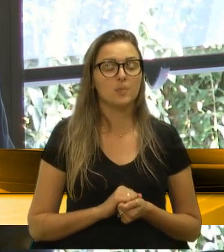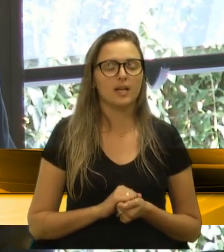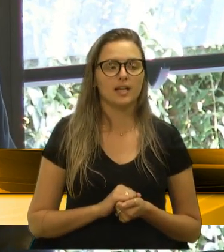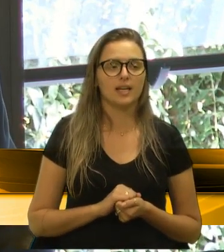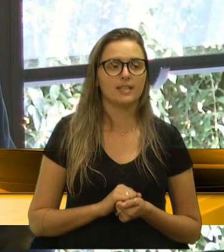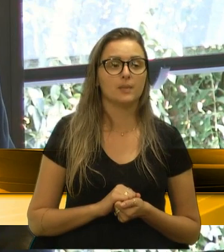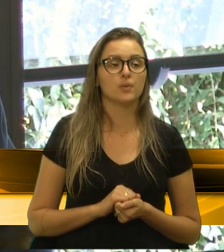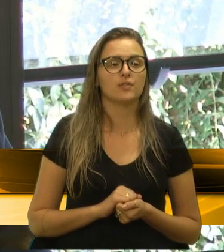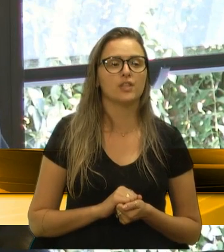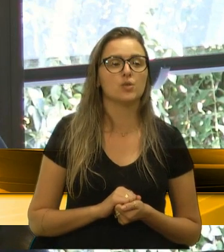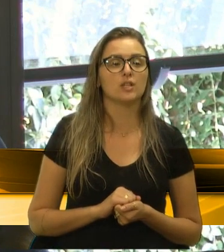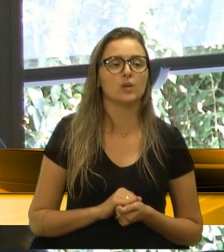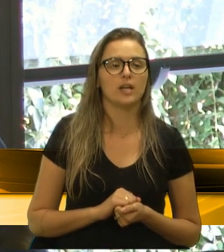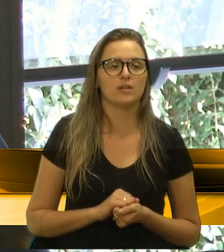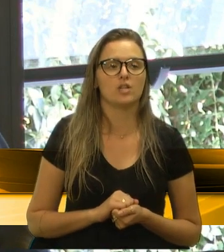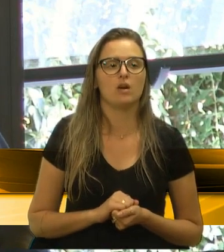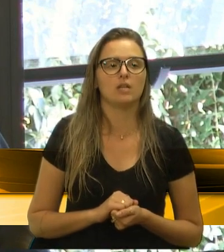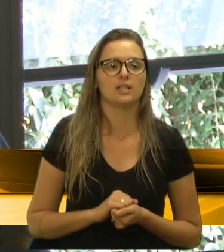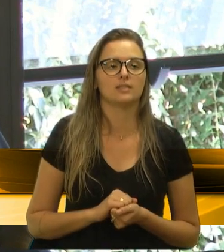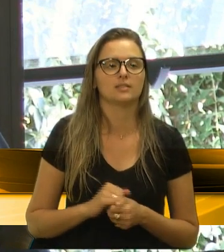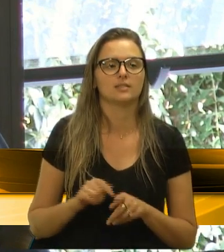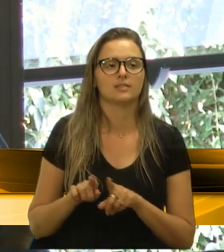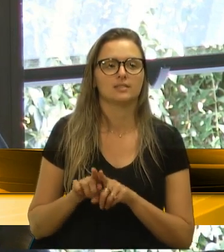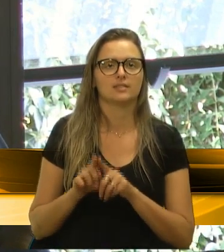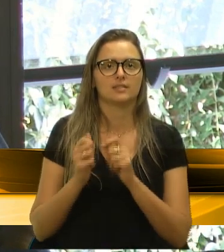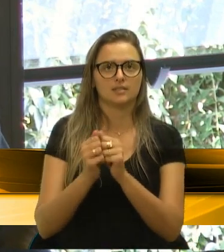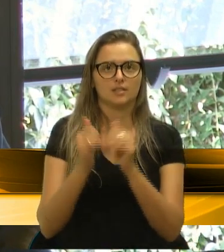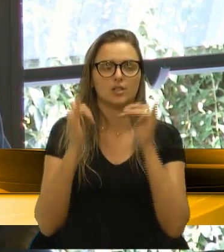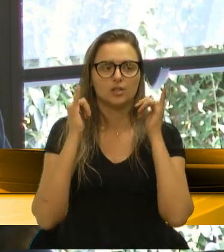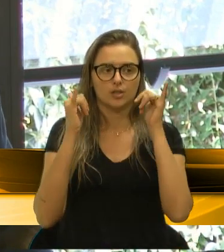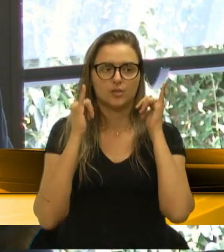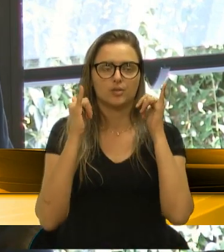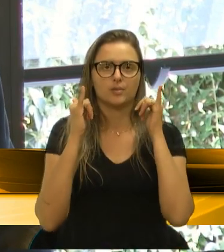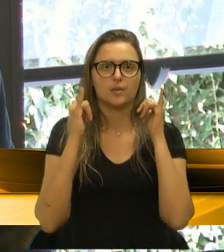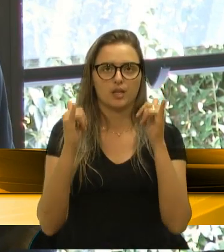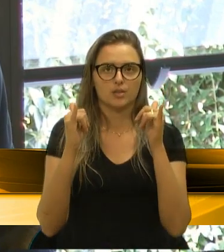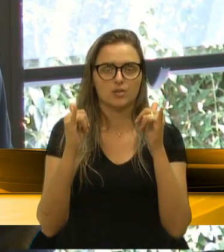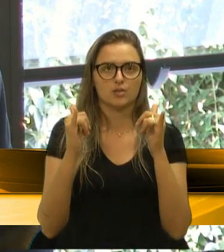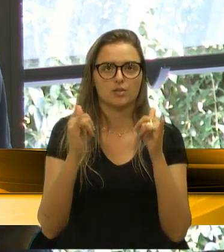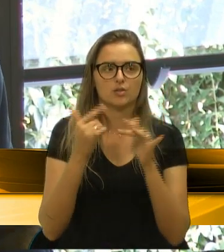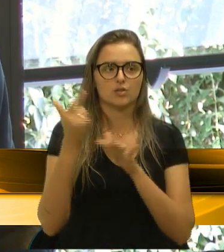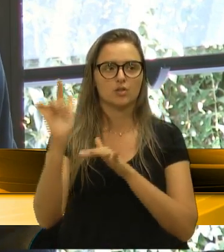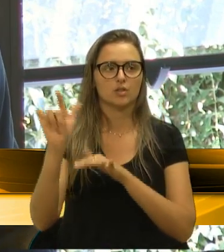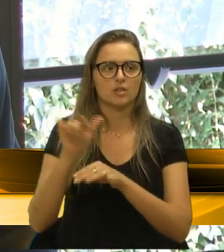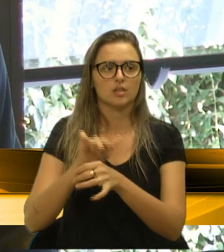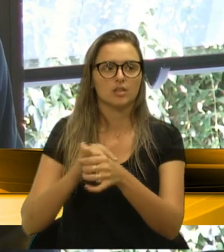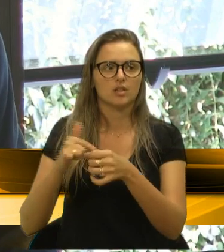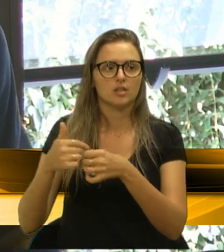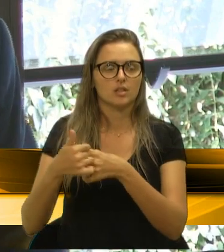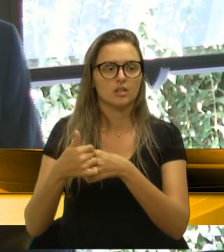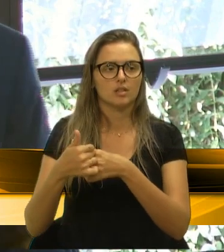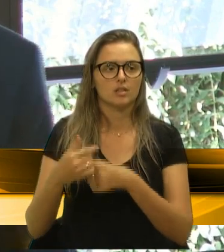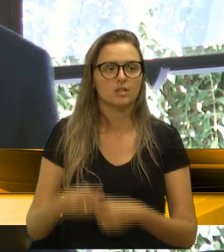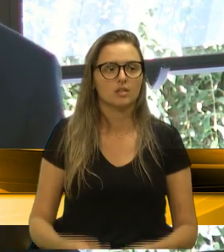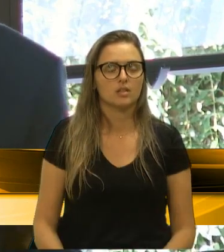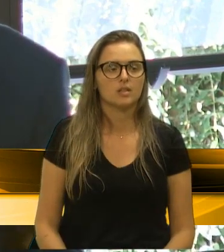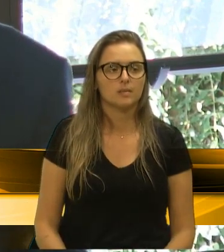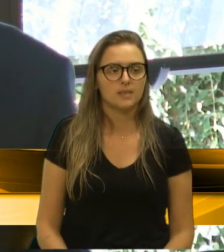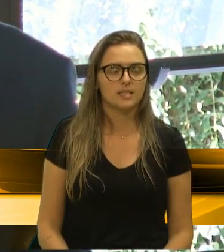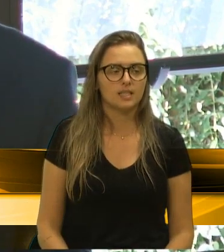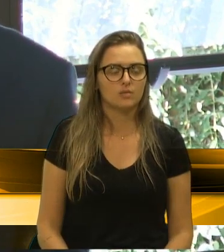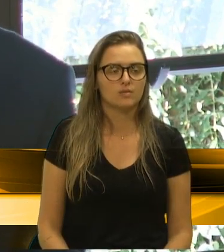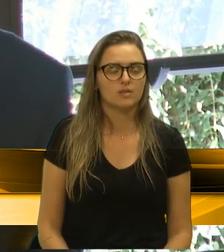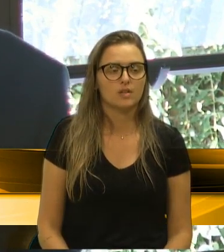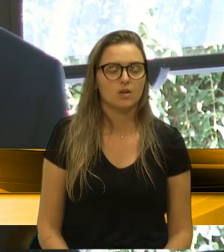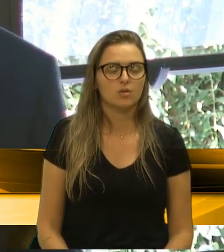algumas providências, mas nós temos a estação rodoviária, ônibus que vem interurbano de outros municípios, e também o transporte privado,